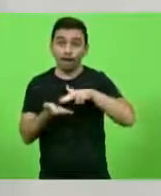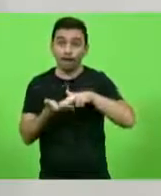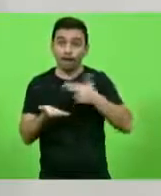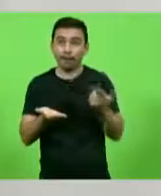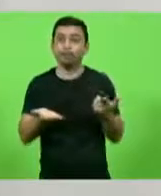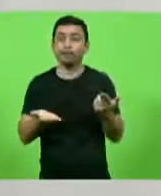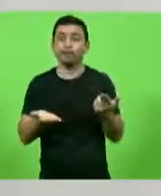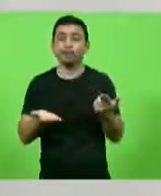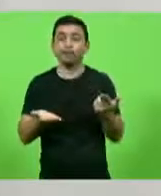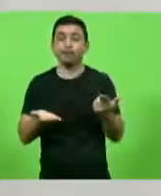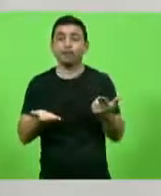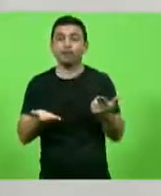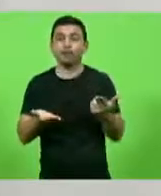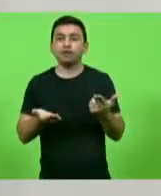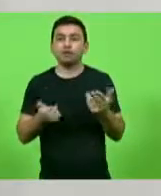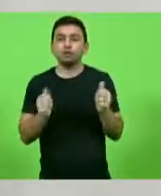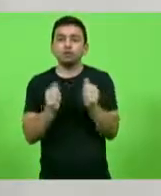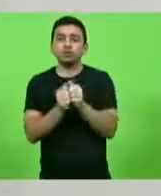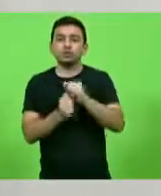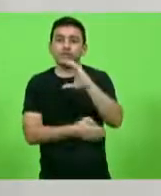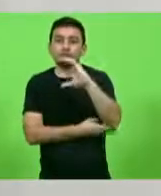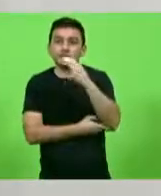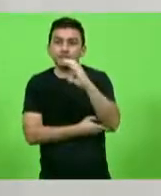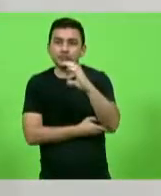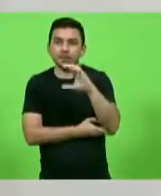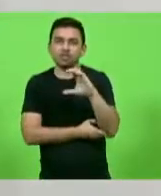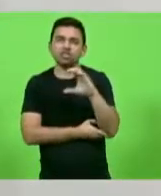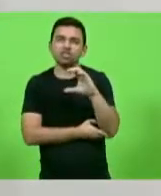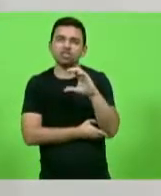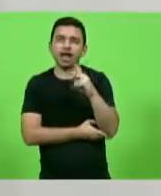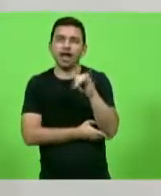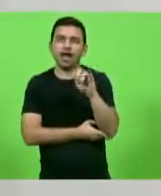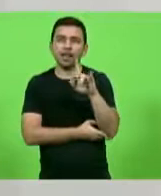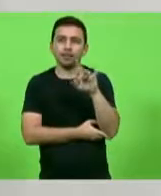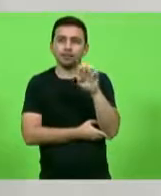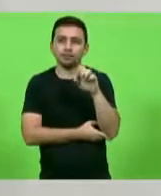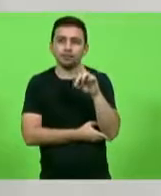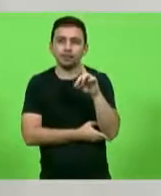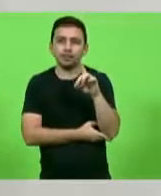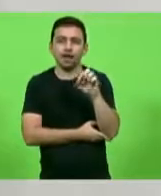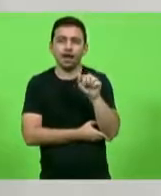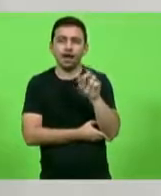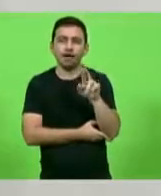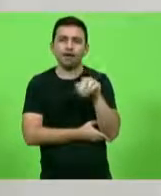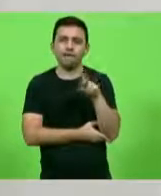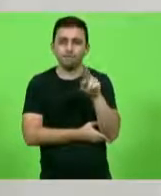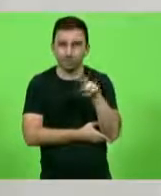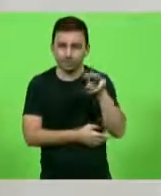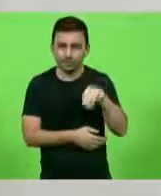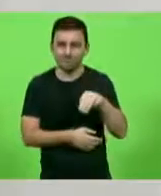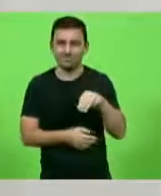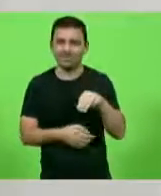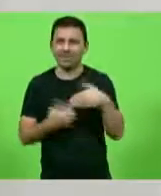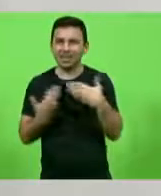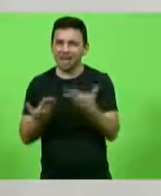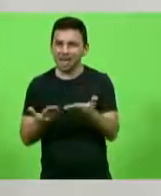presidente, com o cientista britânico Charles Darwin, auxiliando assim na consolidação dos